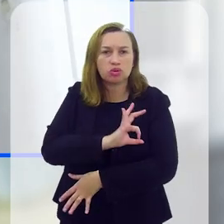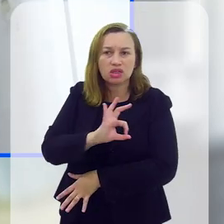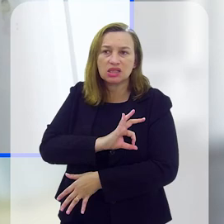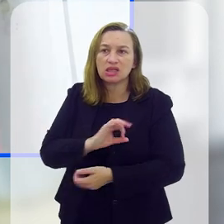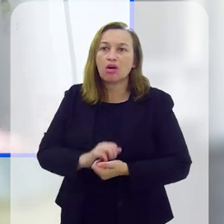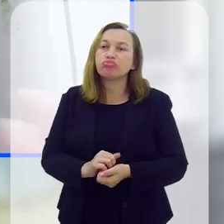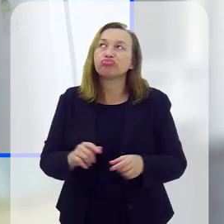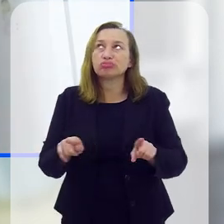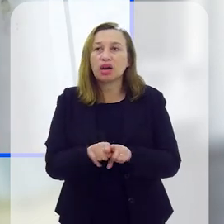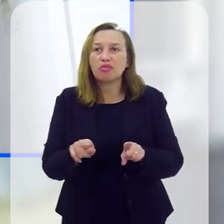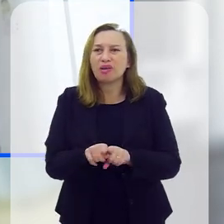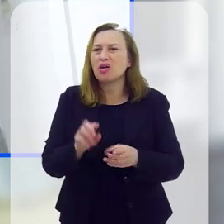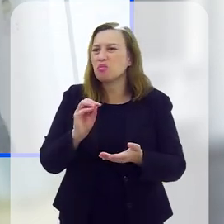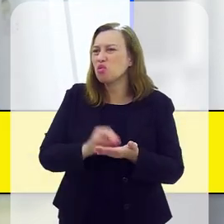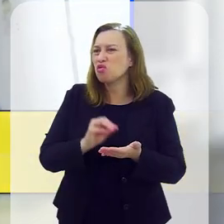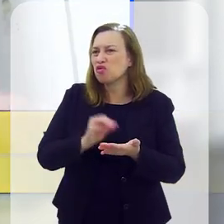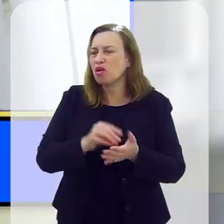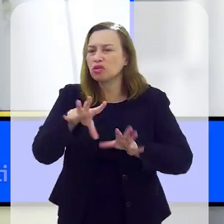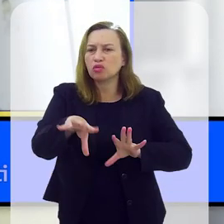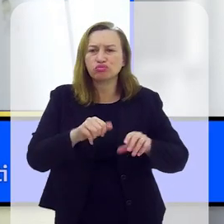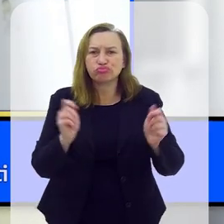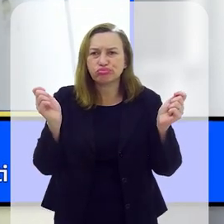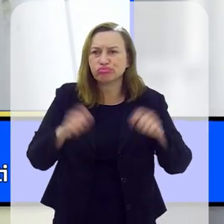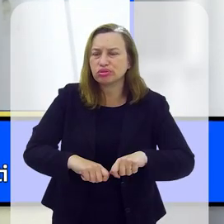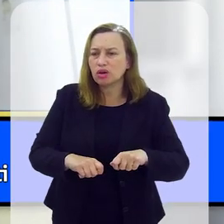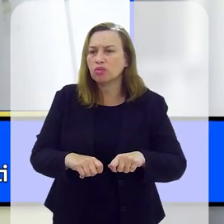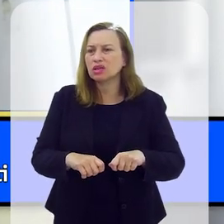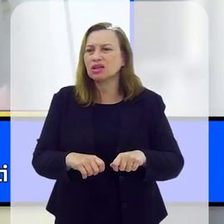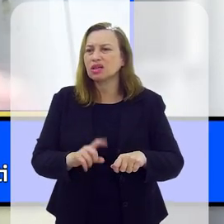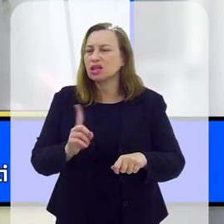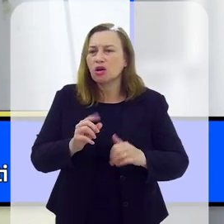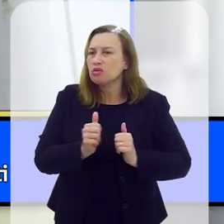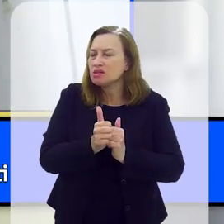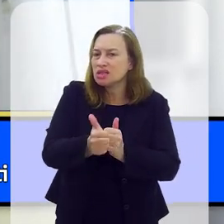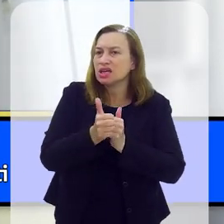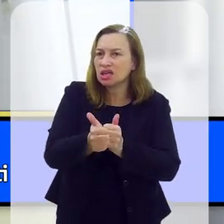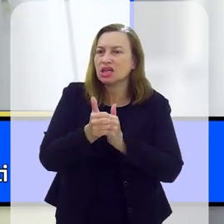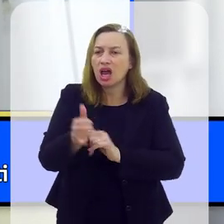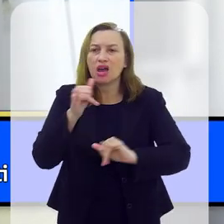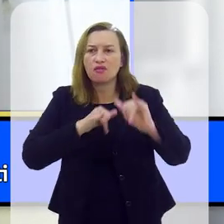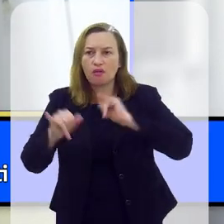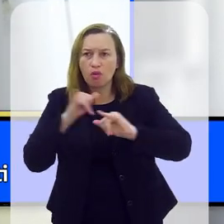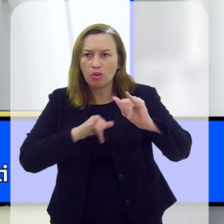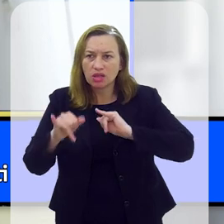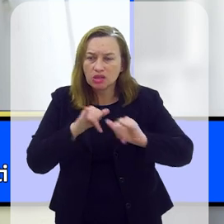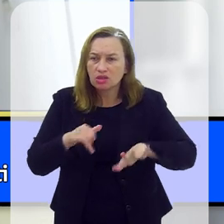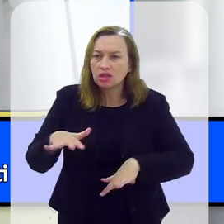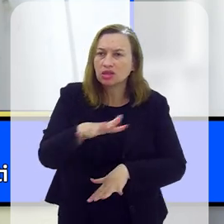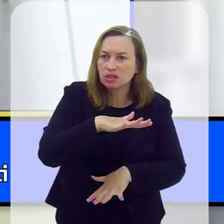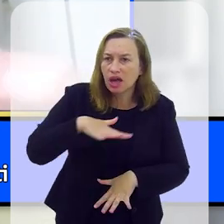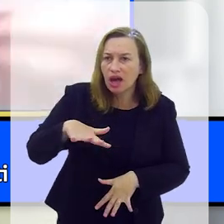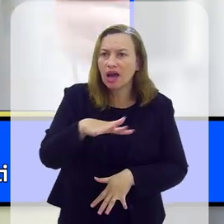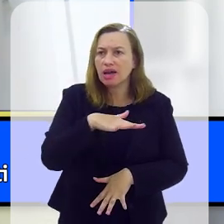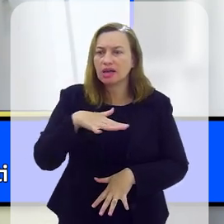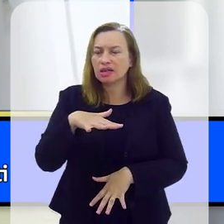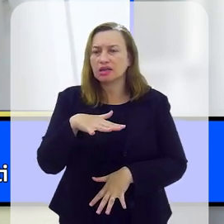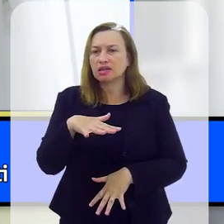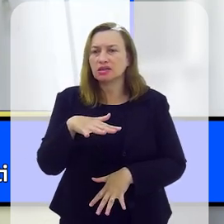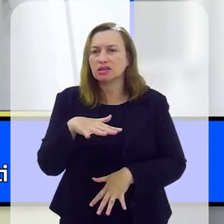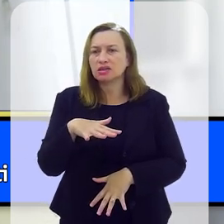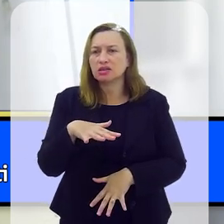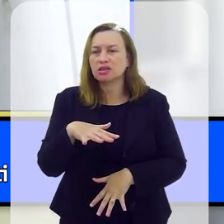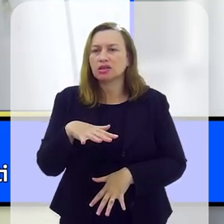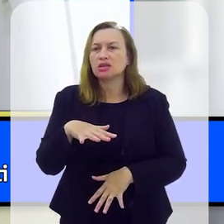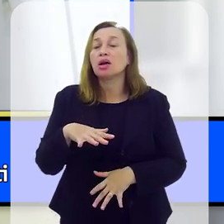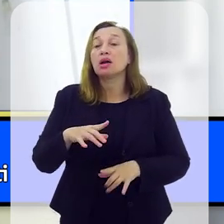porque, muitas vezes, o policial, também por falta de capacitação, acaba não colocando, não inserindo essa informação no campo